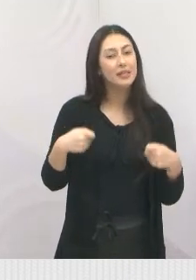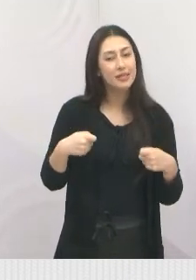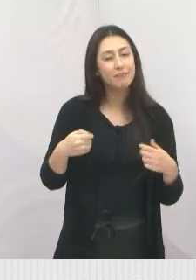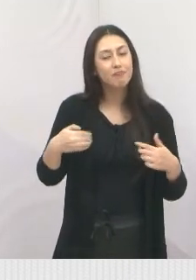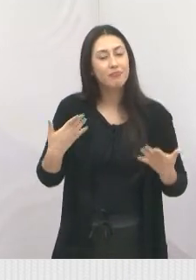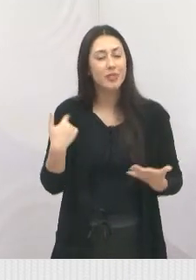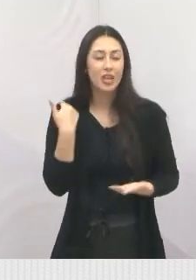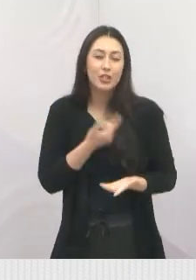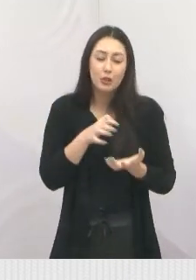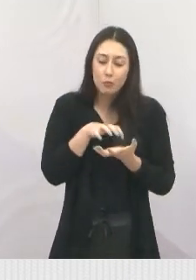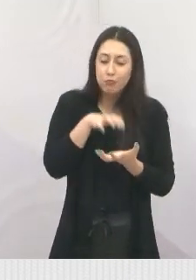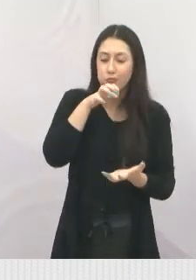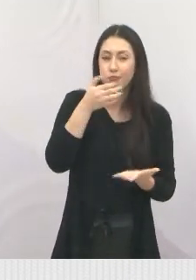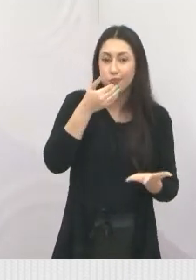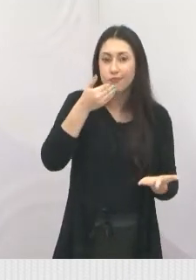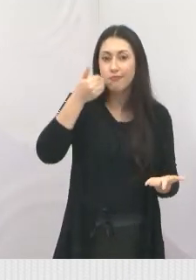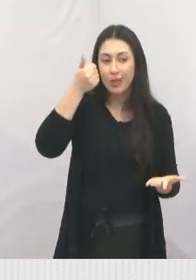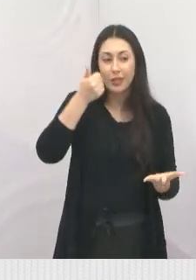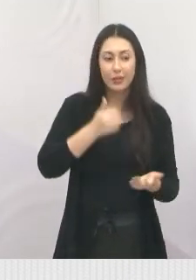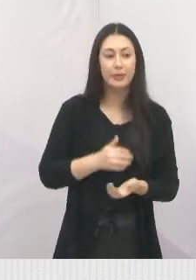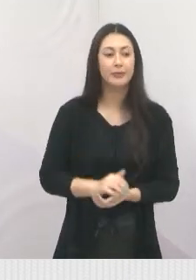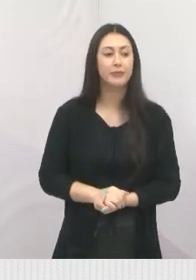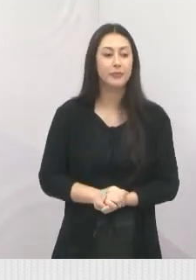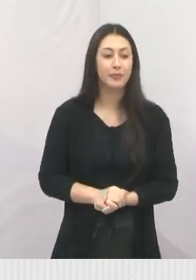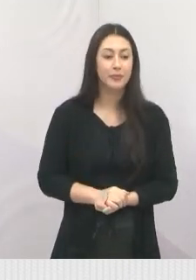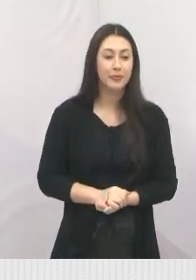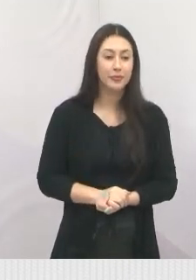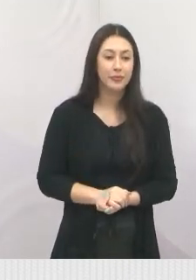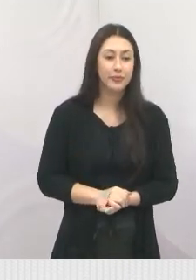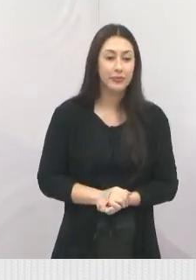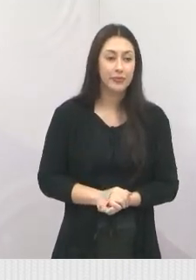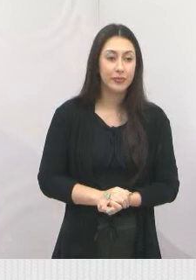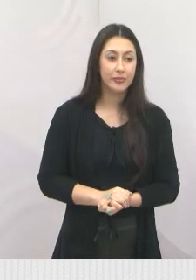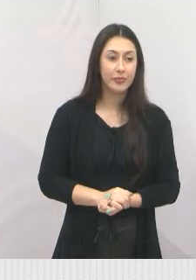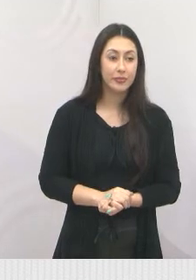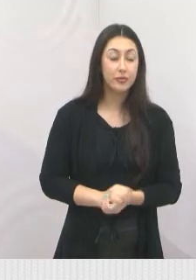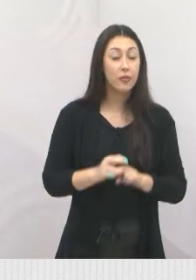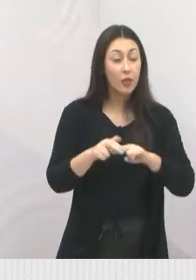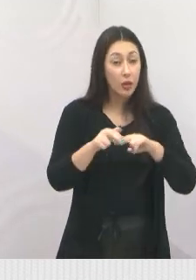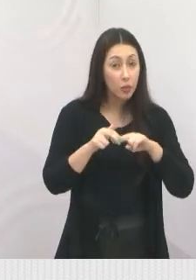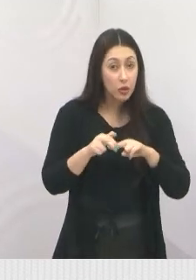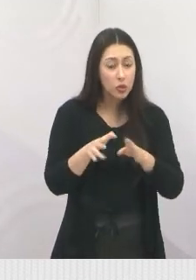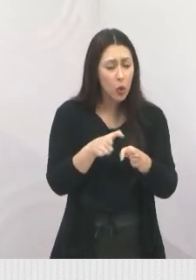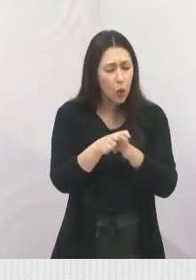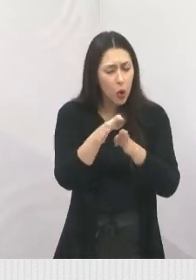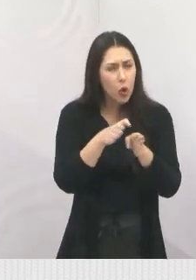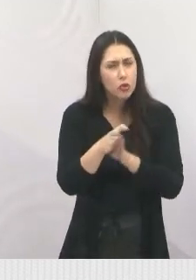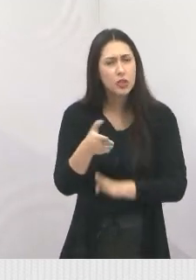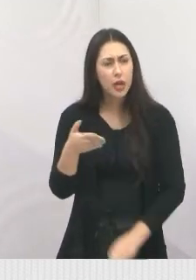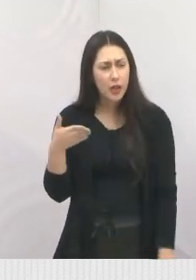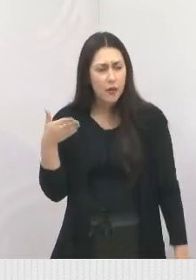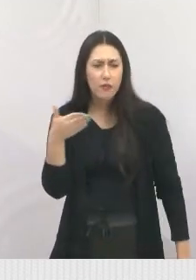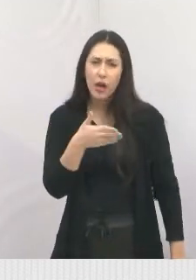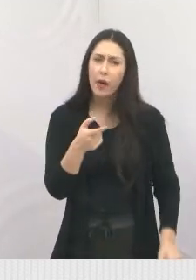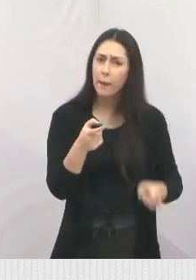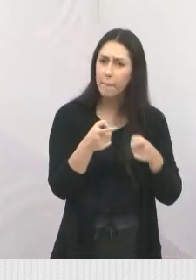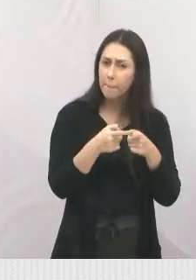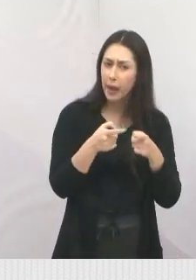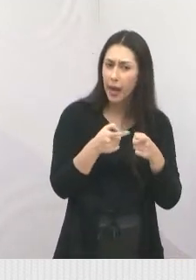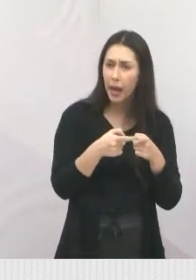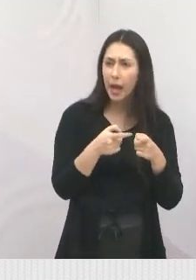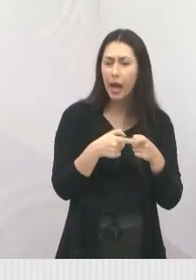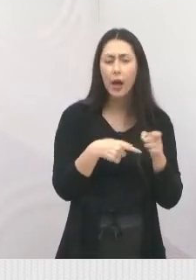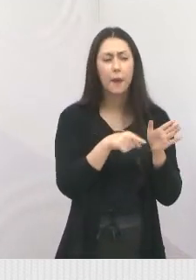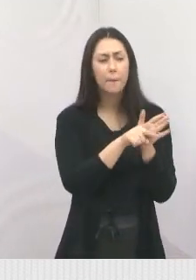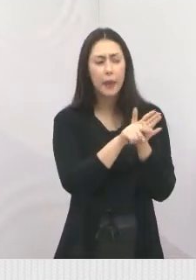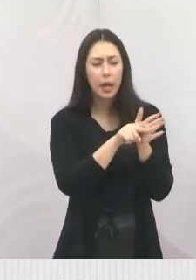à maioridade, aos mais de 60 anos? Então, procure a unidade médica, queira conhecer o programa,